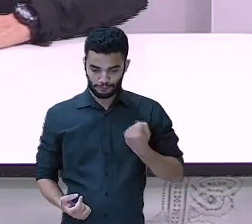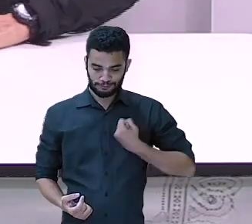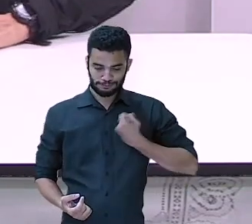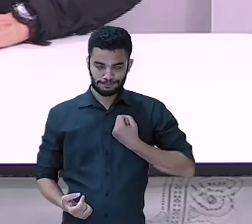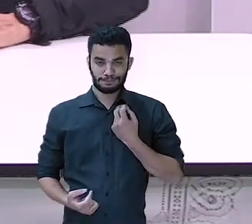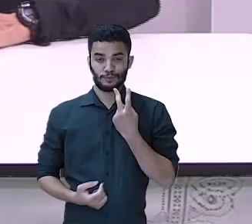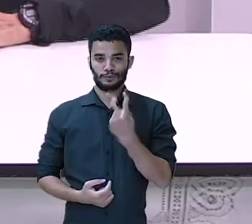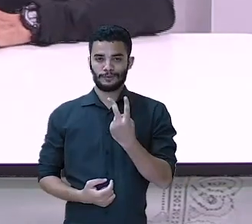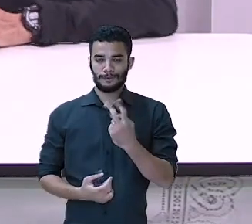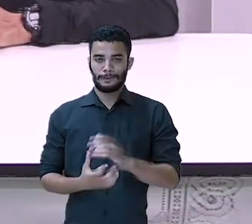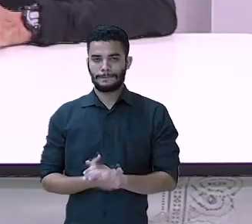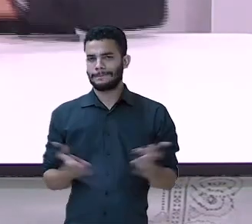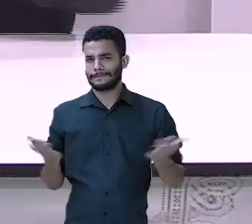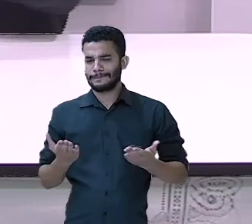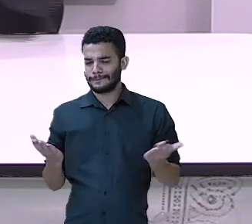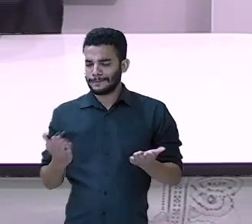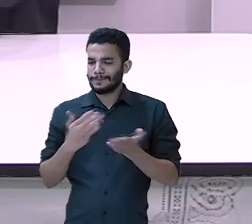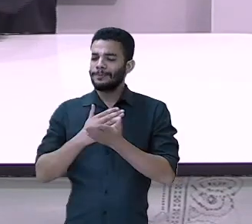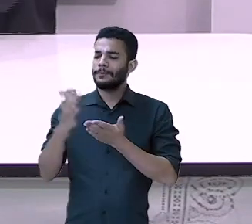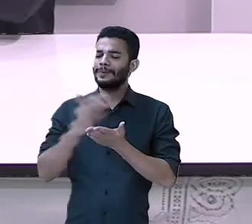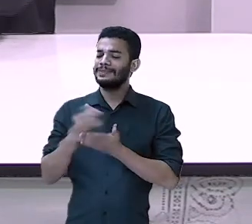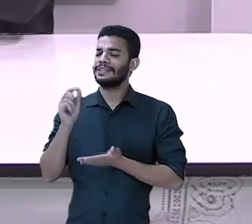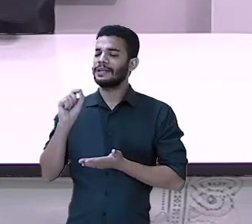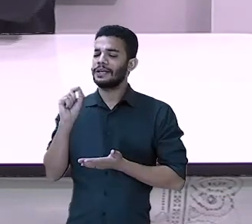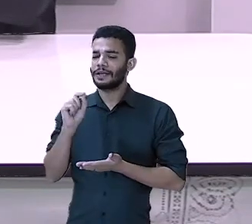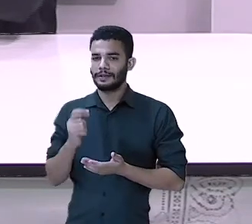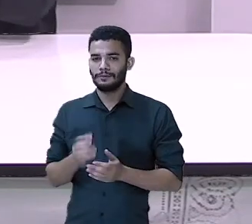Vamos ver quem vai iniciar aqui o jogo.